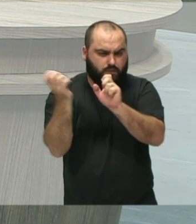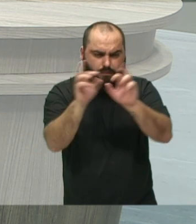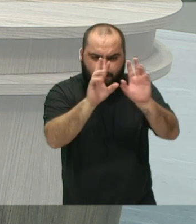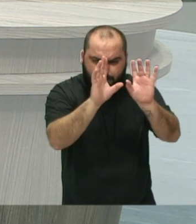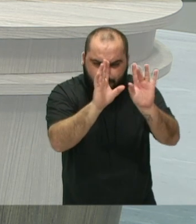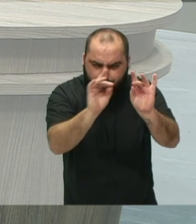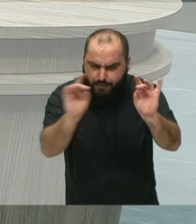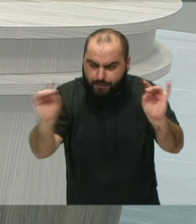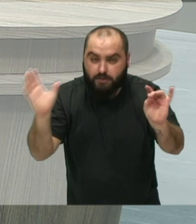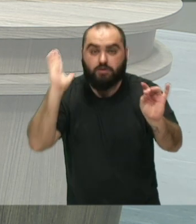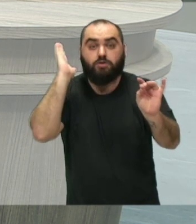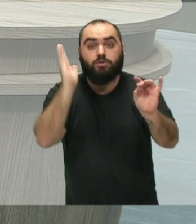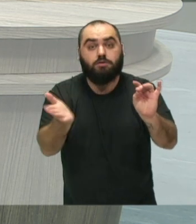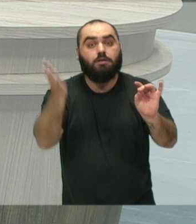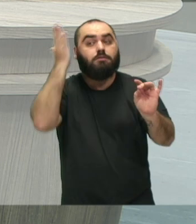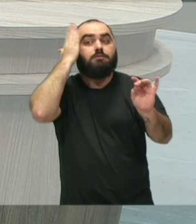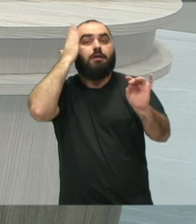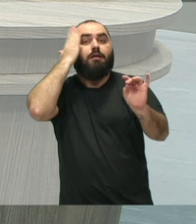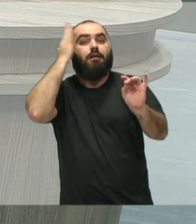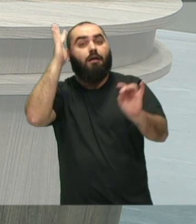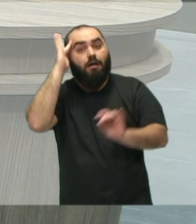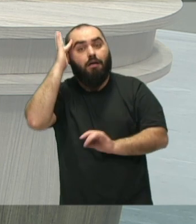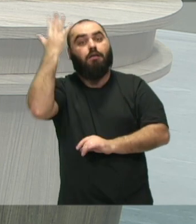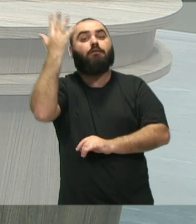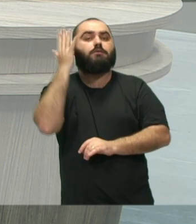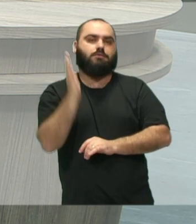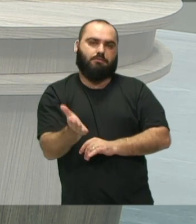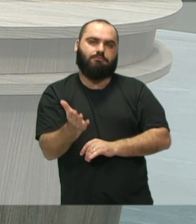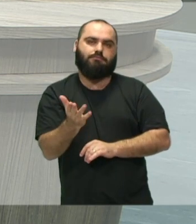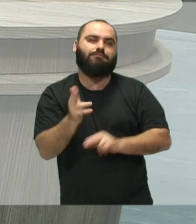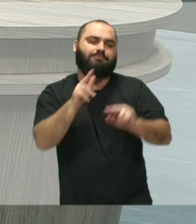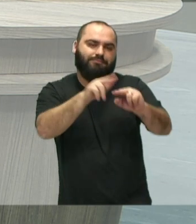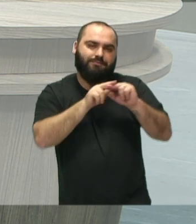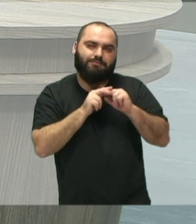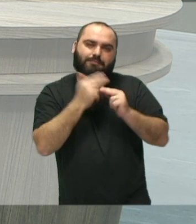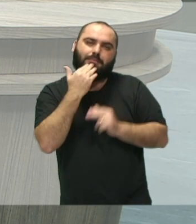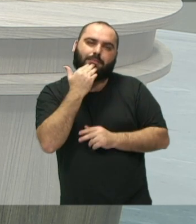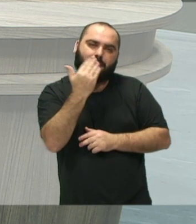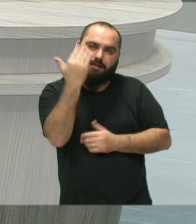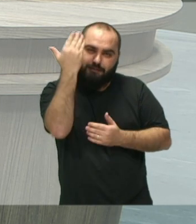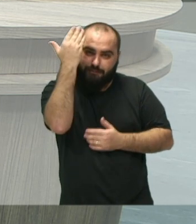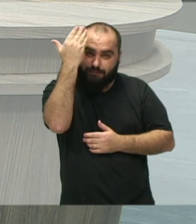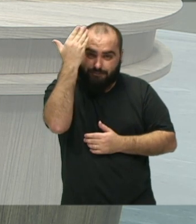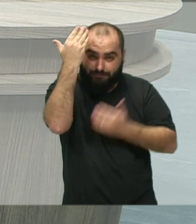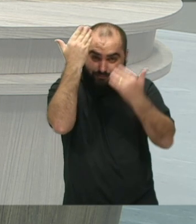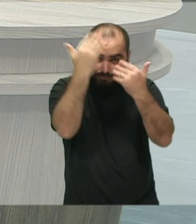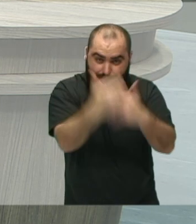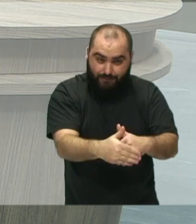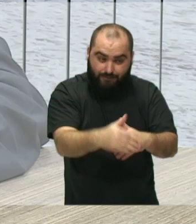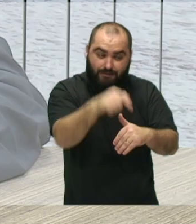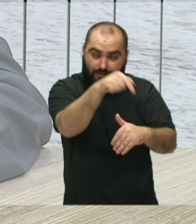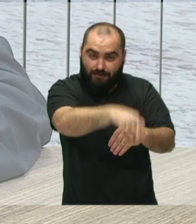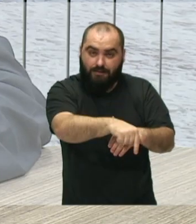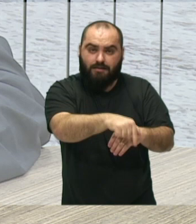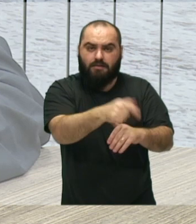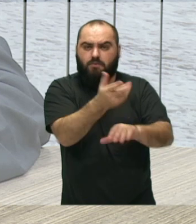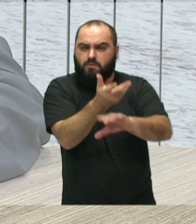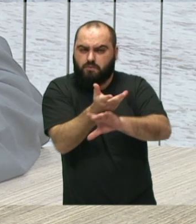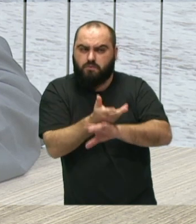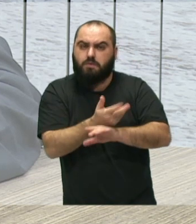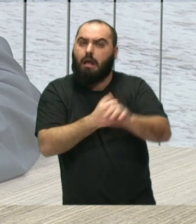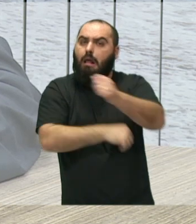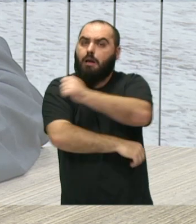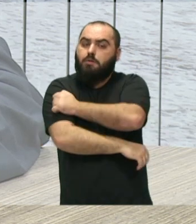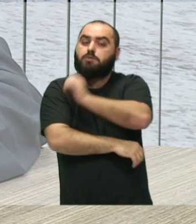pouco entendidas, resolvidas e até a gente pede ali na prova de seleção alguns desses conteúdos, então ele já entra